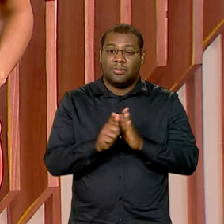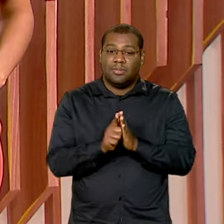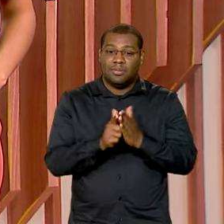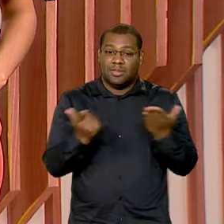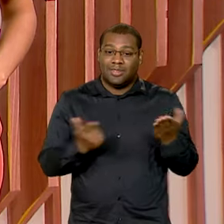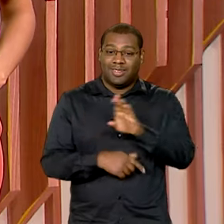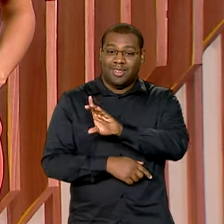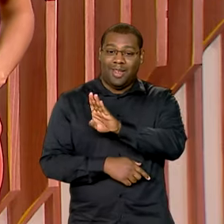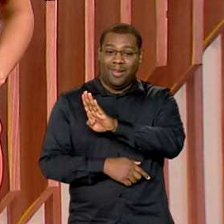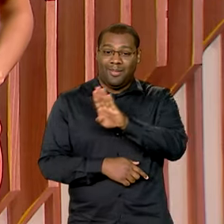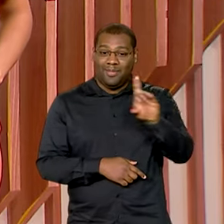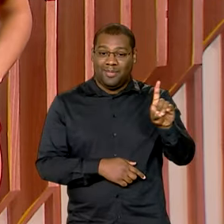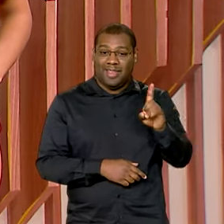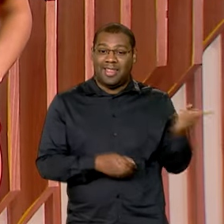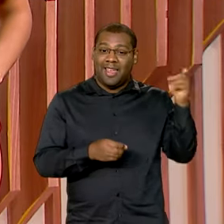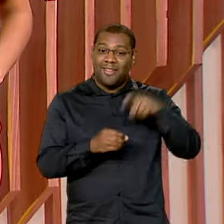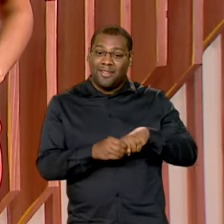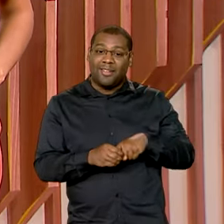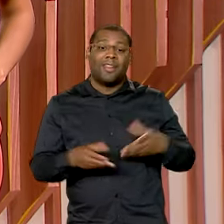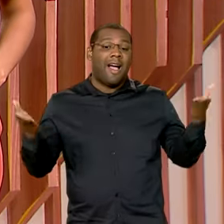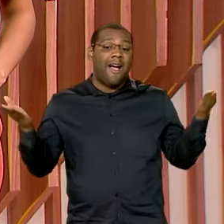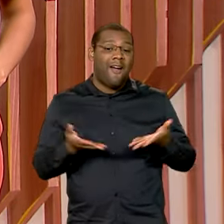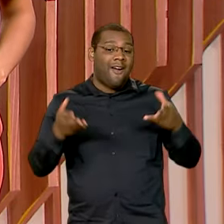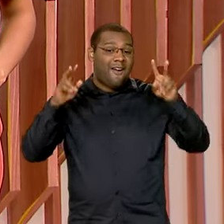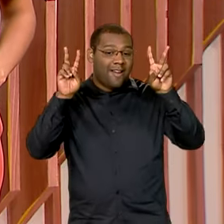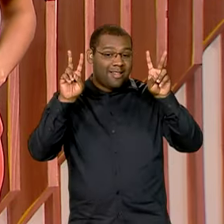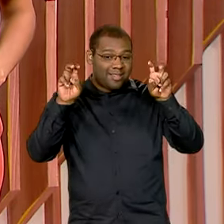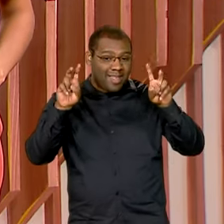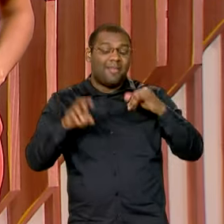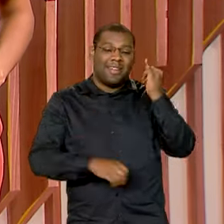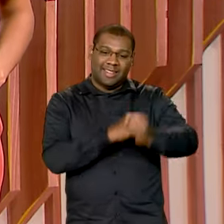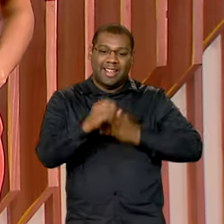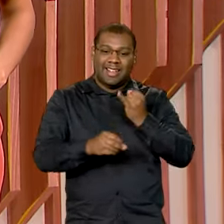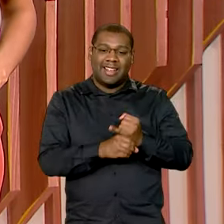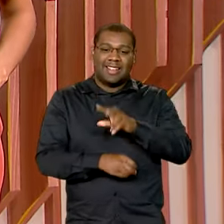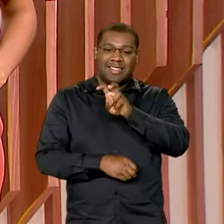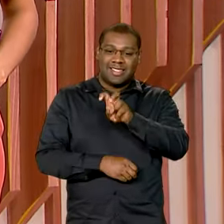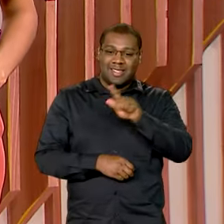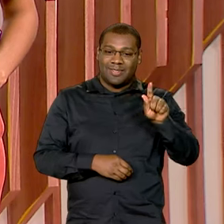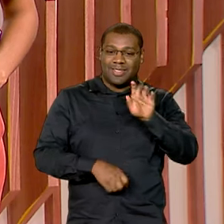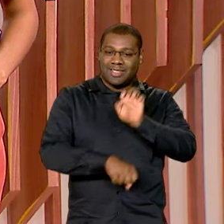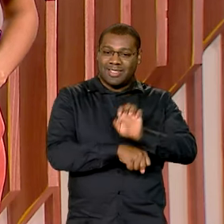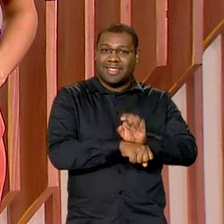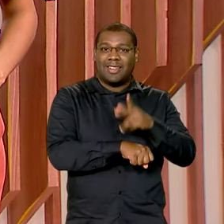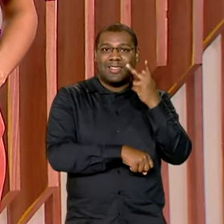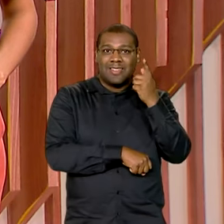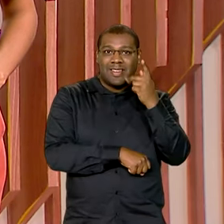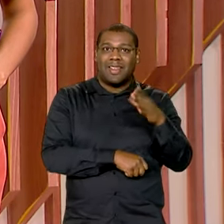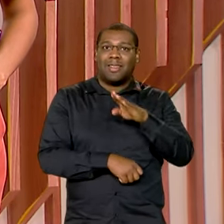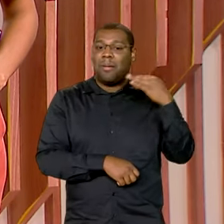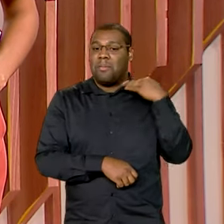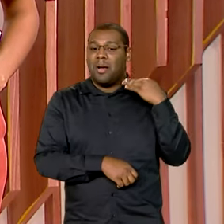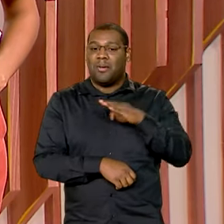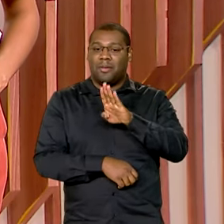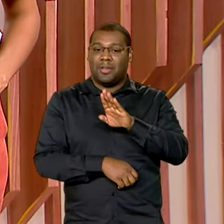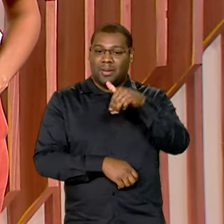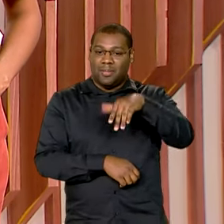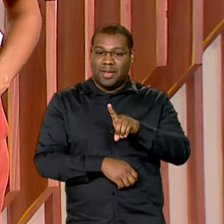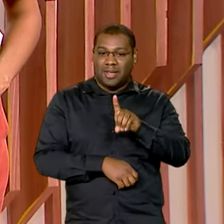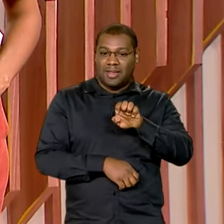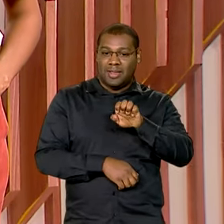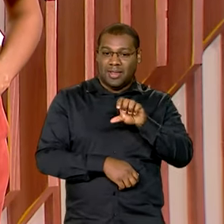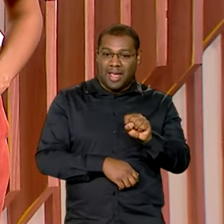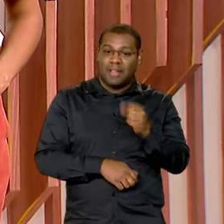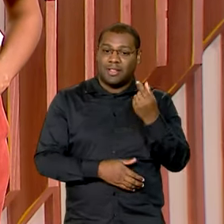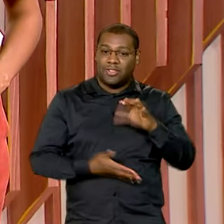Estamos de volta, vamos falar da expansão do 5G no Ceará. O BNDES liberou mais de 2 bilhões de reais